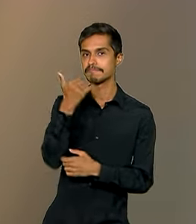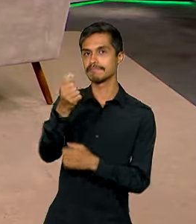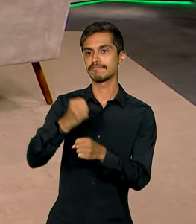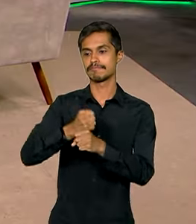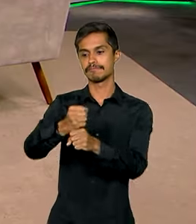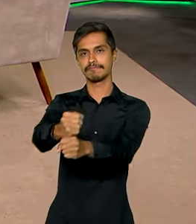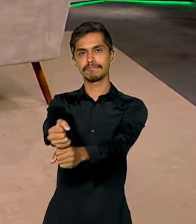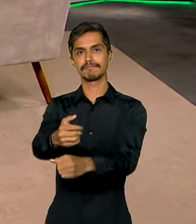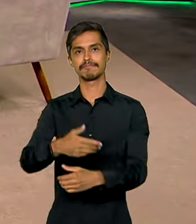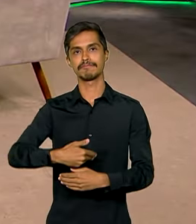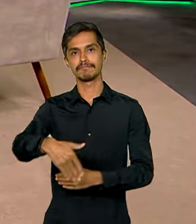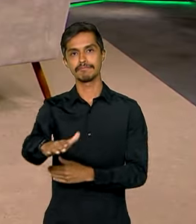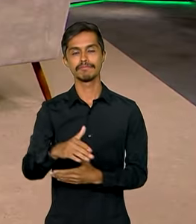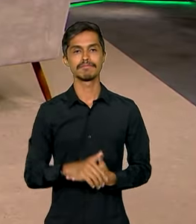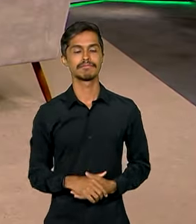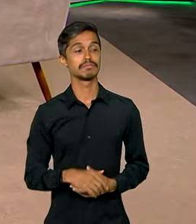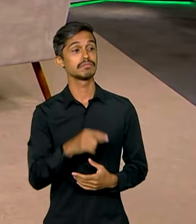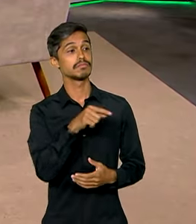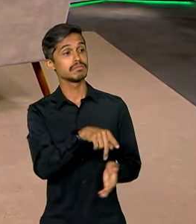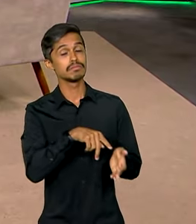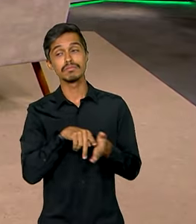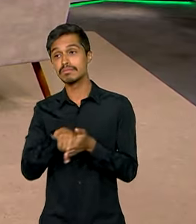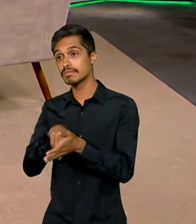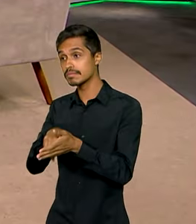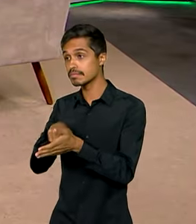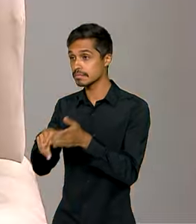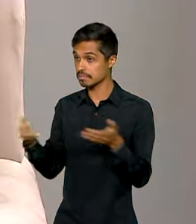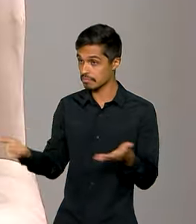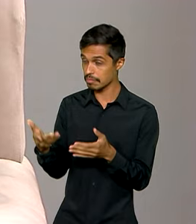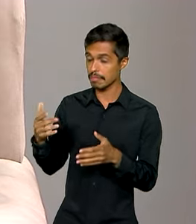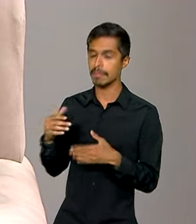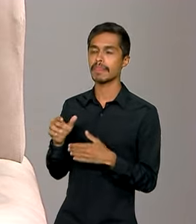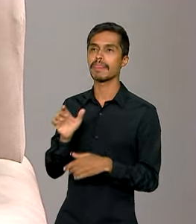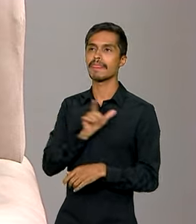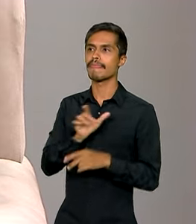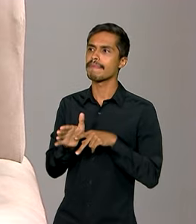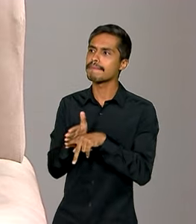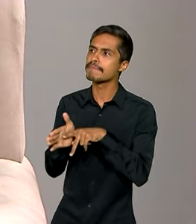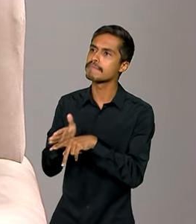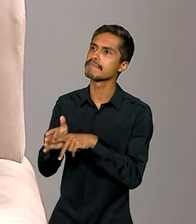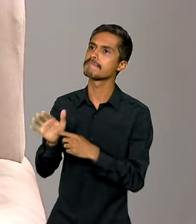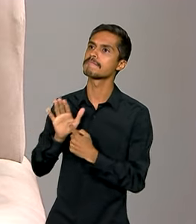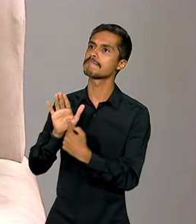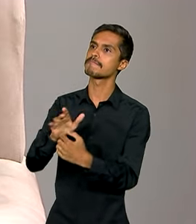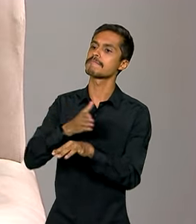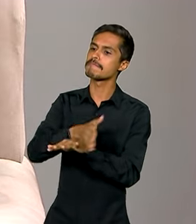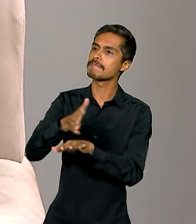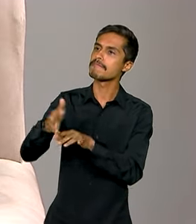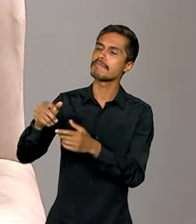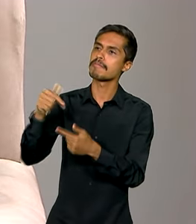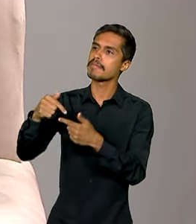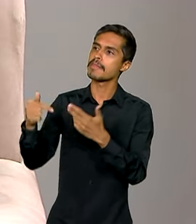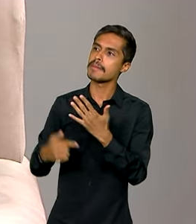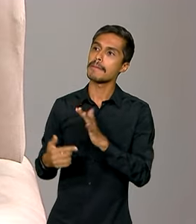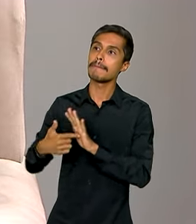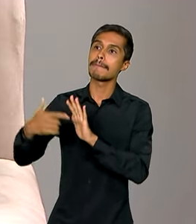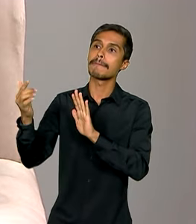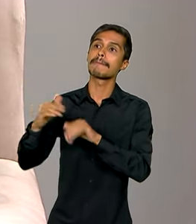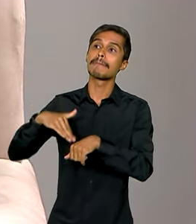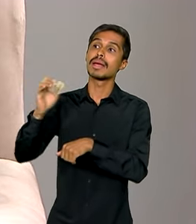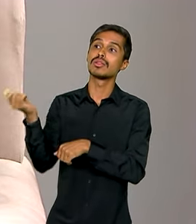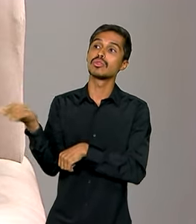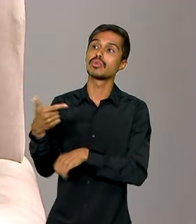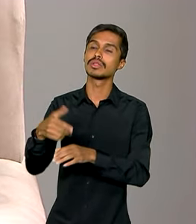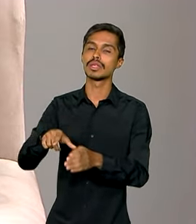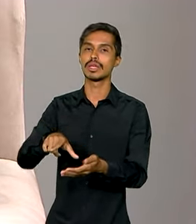próximos anos. Nesse levantamento foram colocados muito mais indicadores do que nas versões